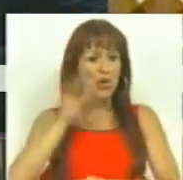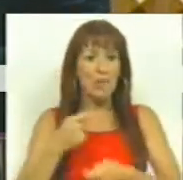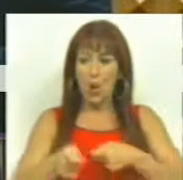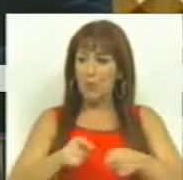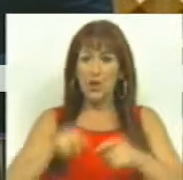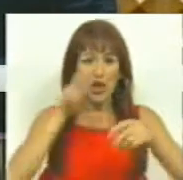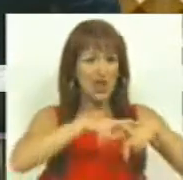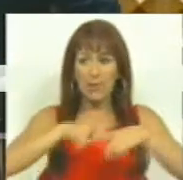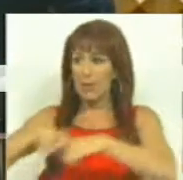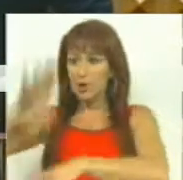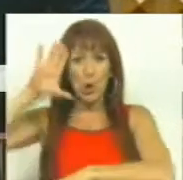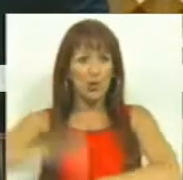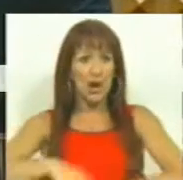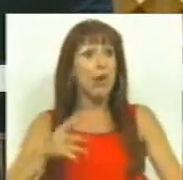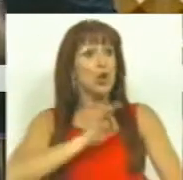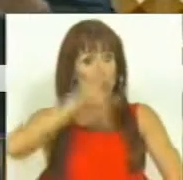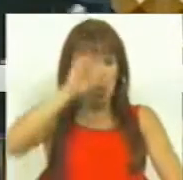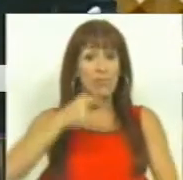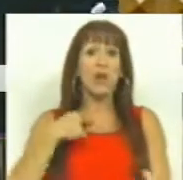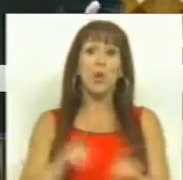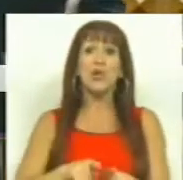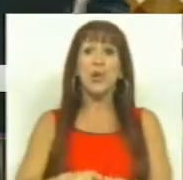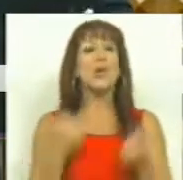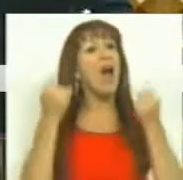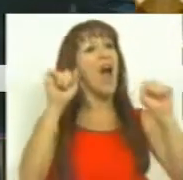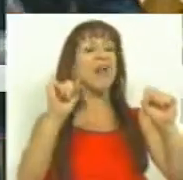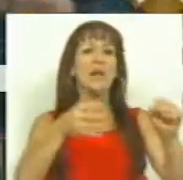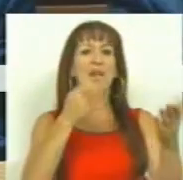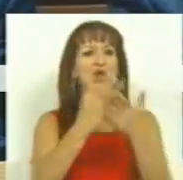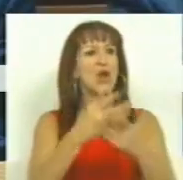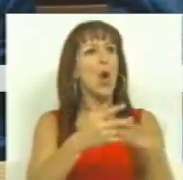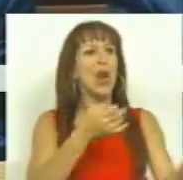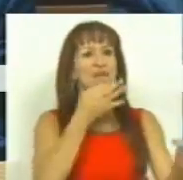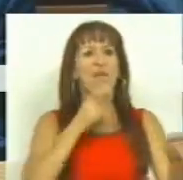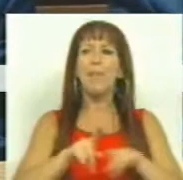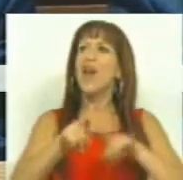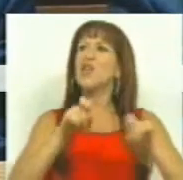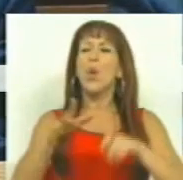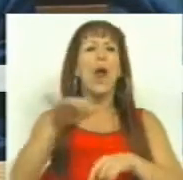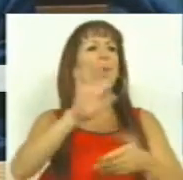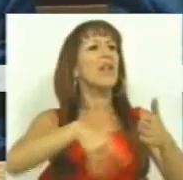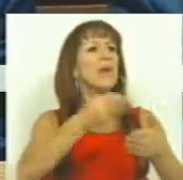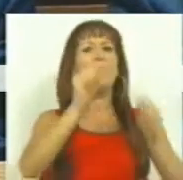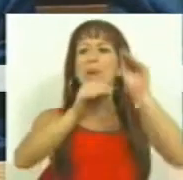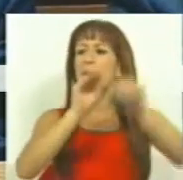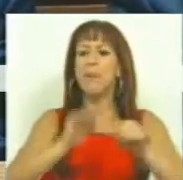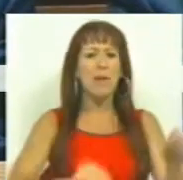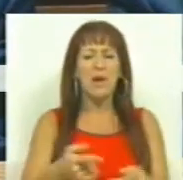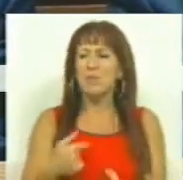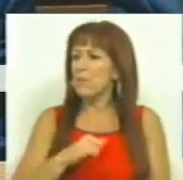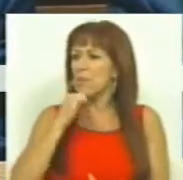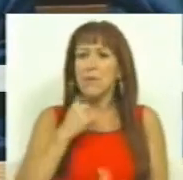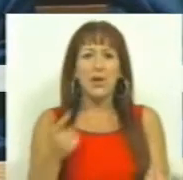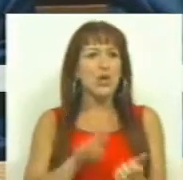organizar as disciplinas. E o Sr. Ministro, que está a falar da autonomia das escolas para escolherem onde aplicar a carga horária e tudo mais, ainda nem